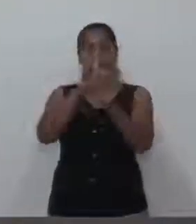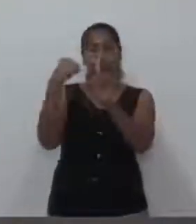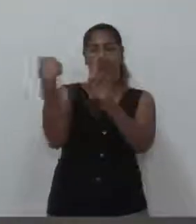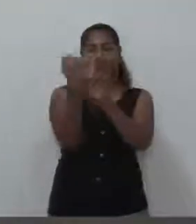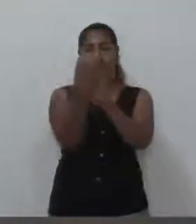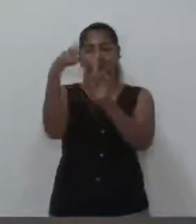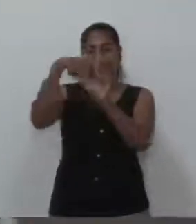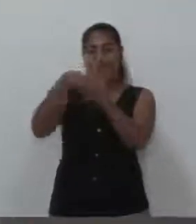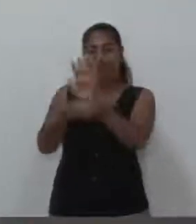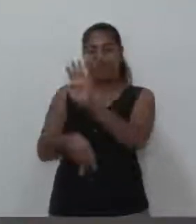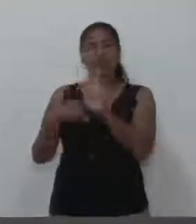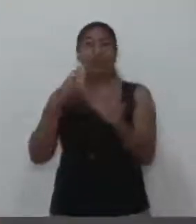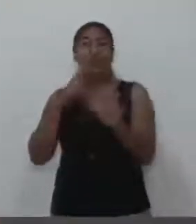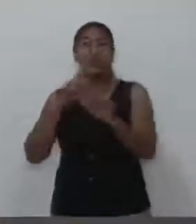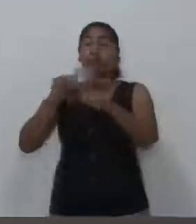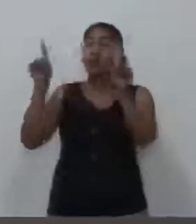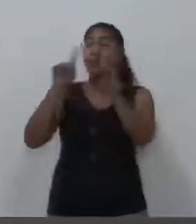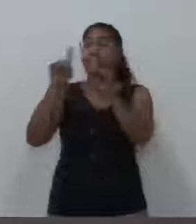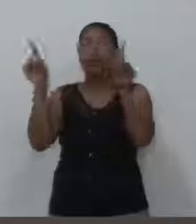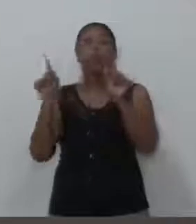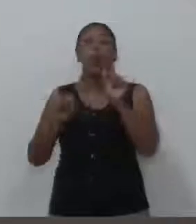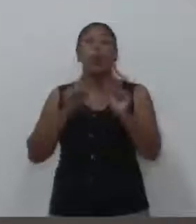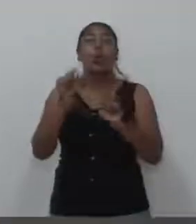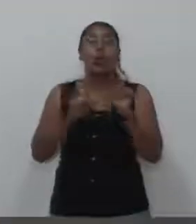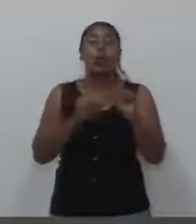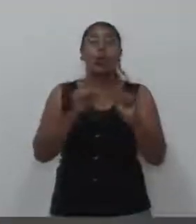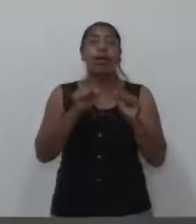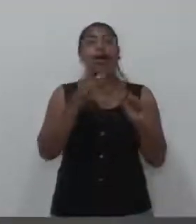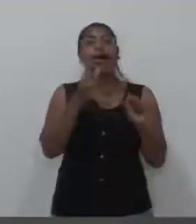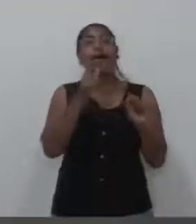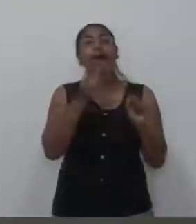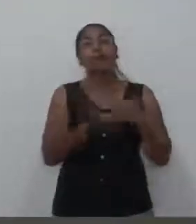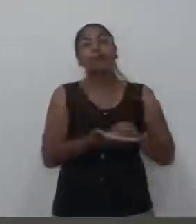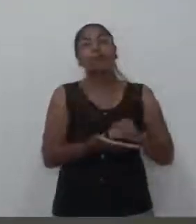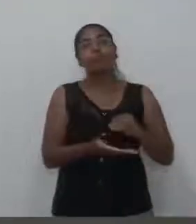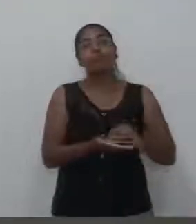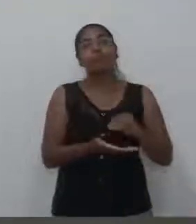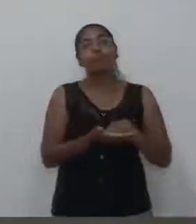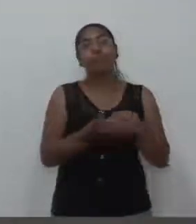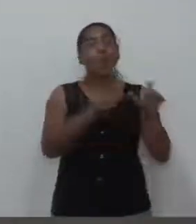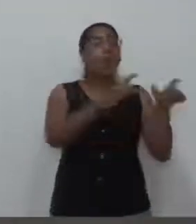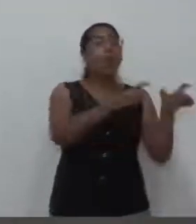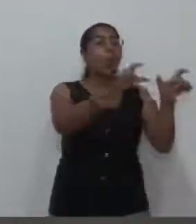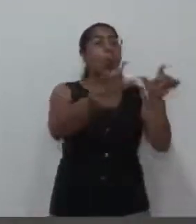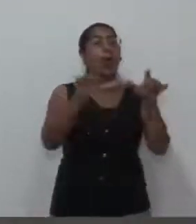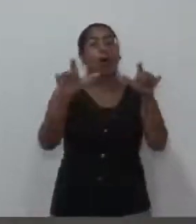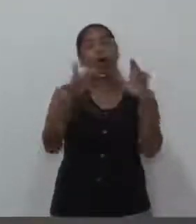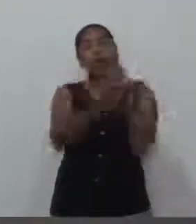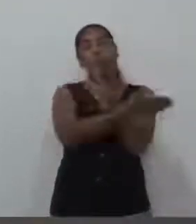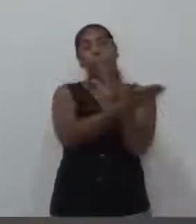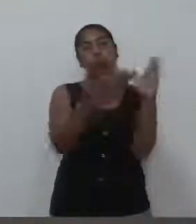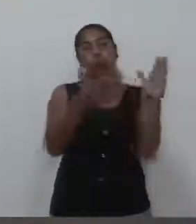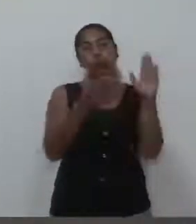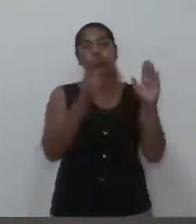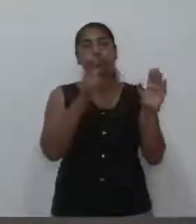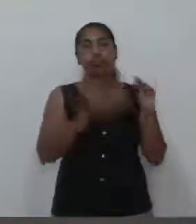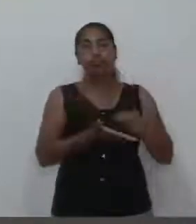que é em relação à falta de água em determinados bairros da cidade. Nós sabemos que,